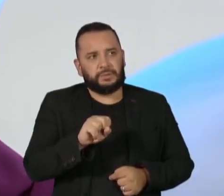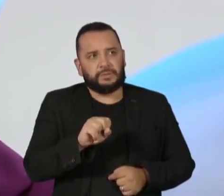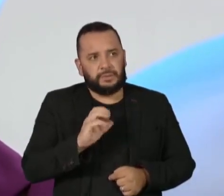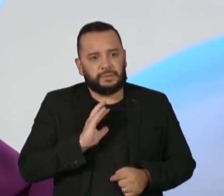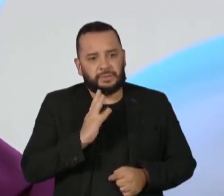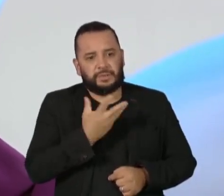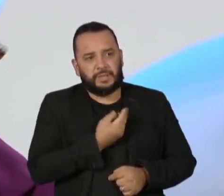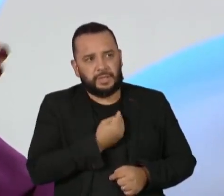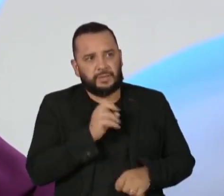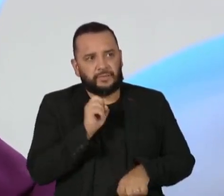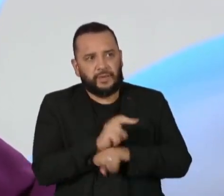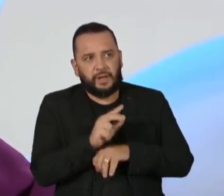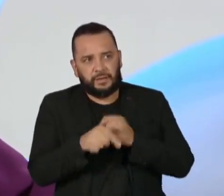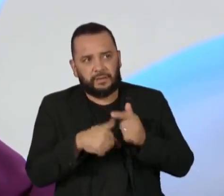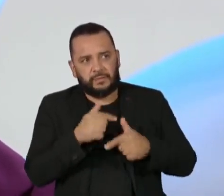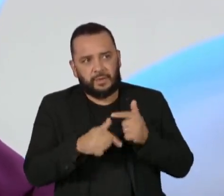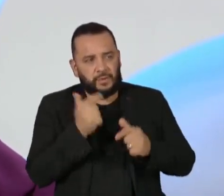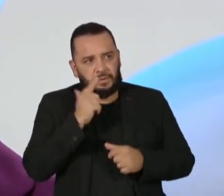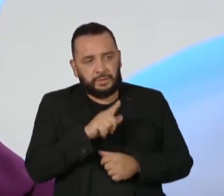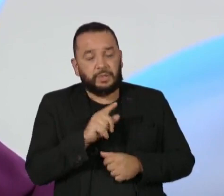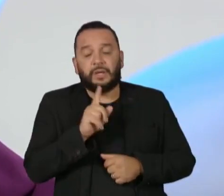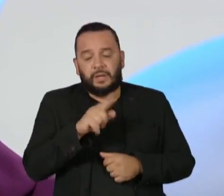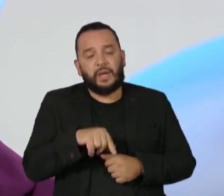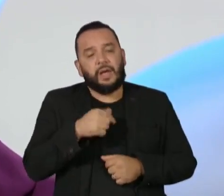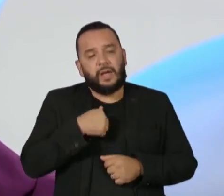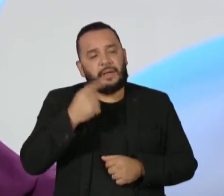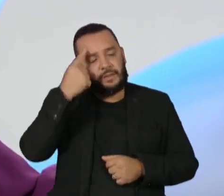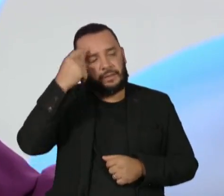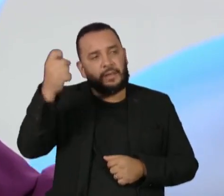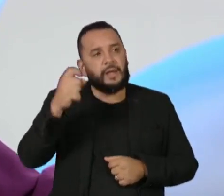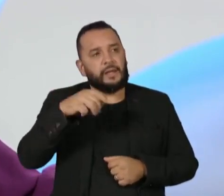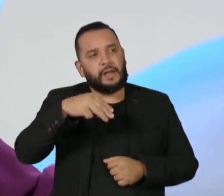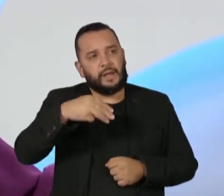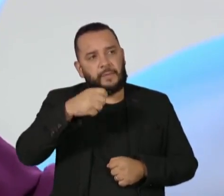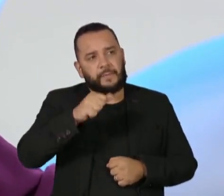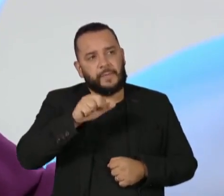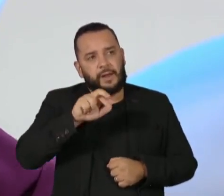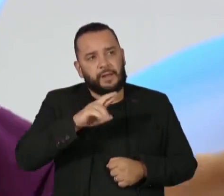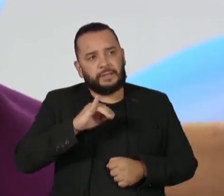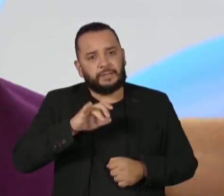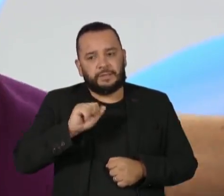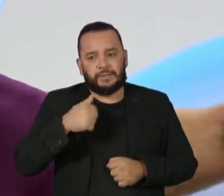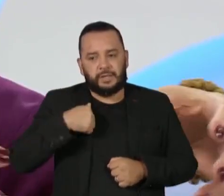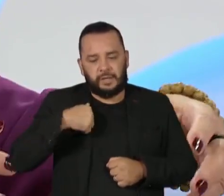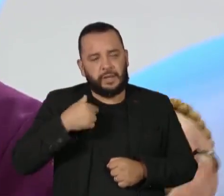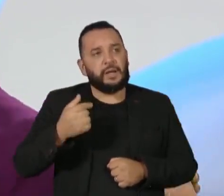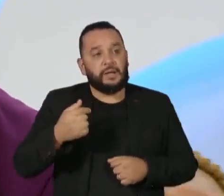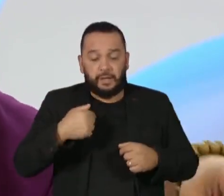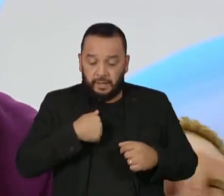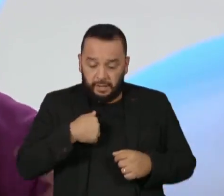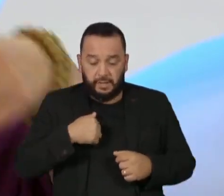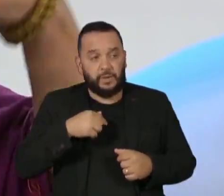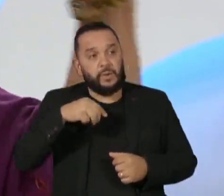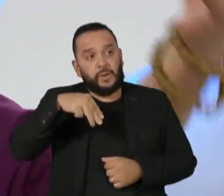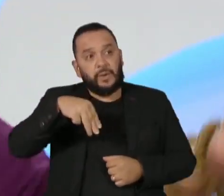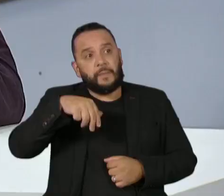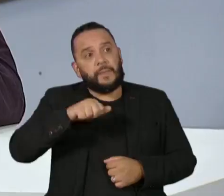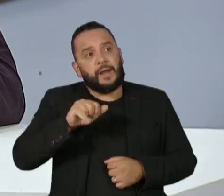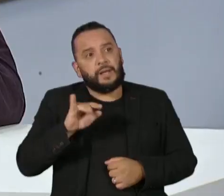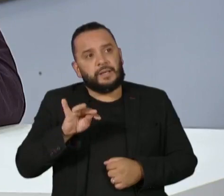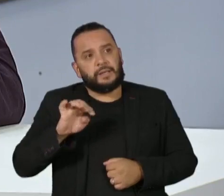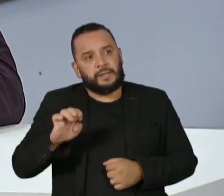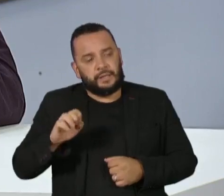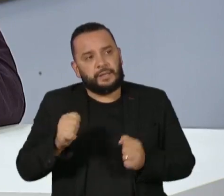ideia mãe era da Márcia Rocha, eu, a Maitê e a Letícia nos juntamos